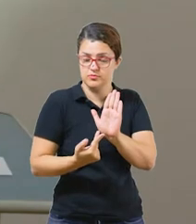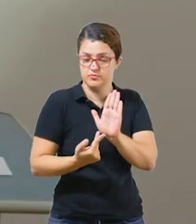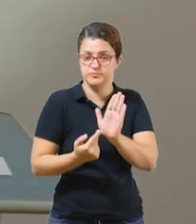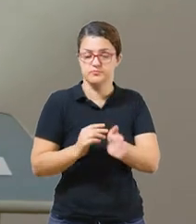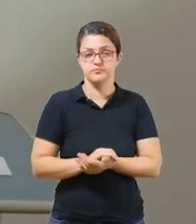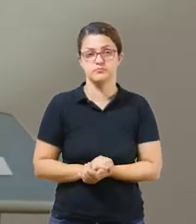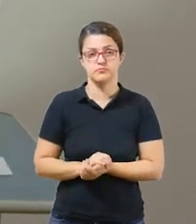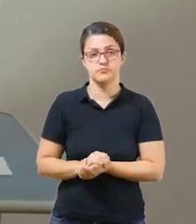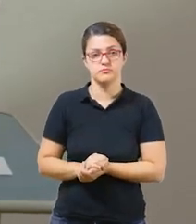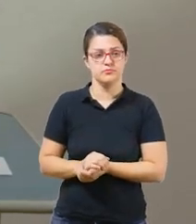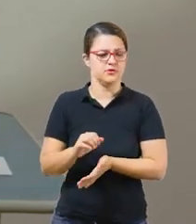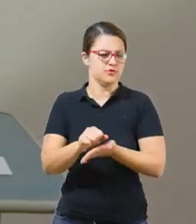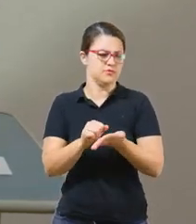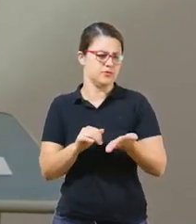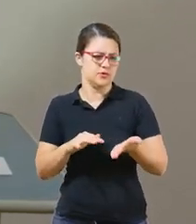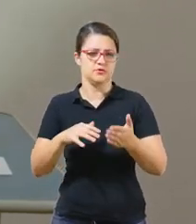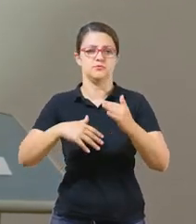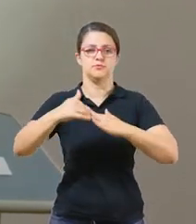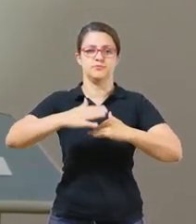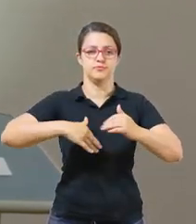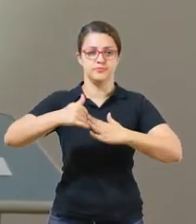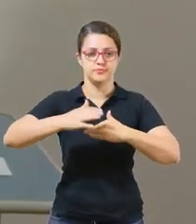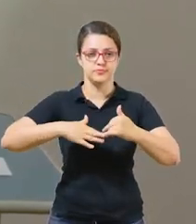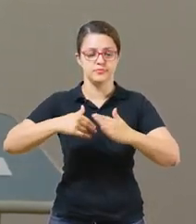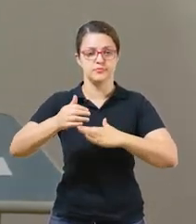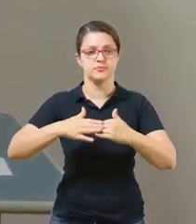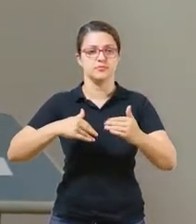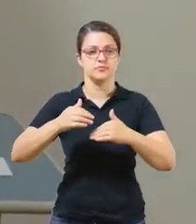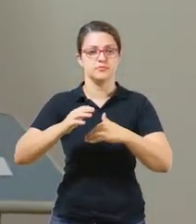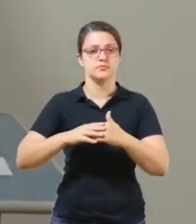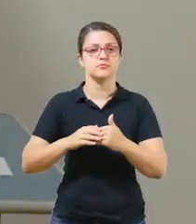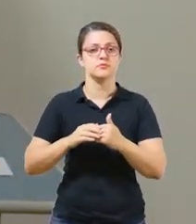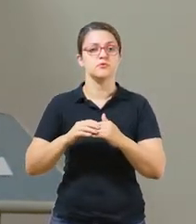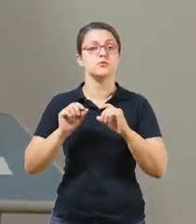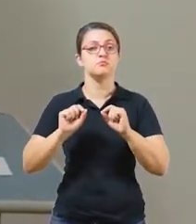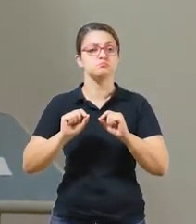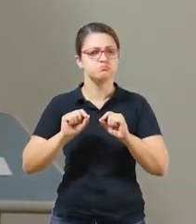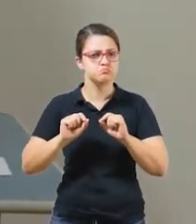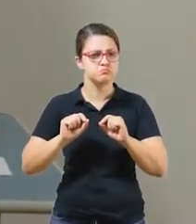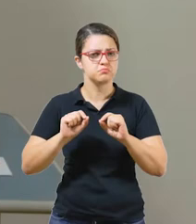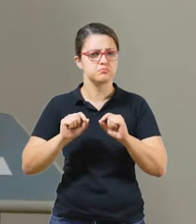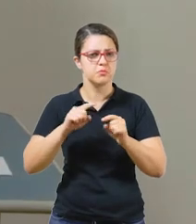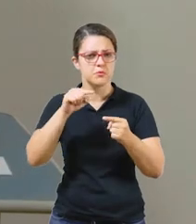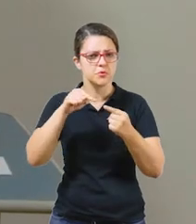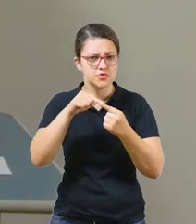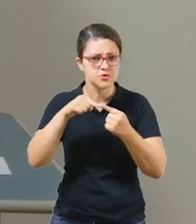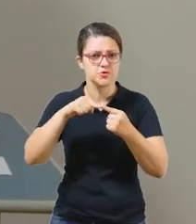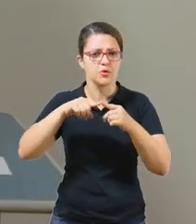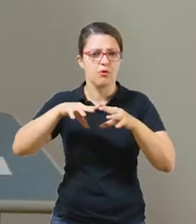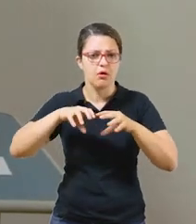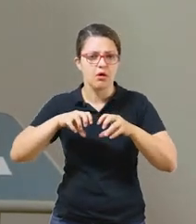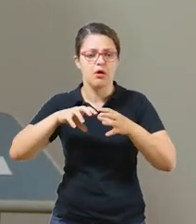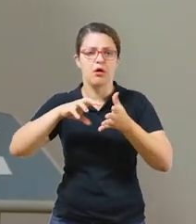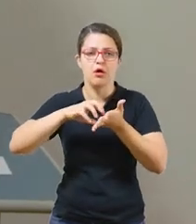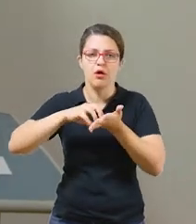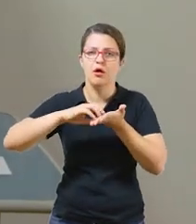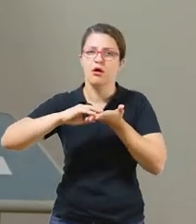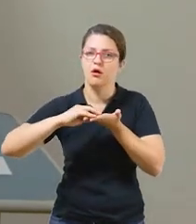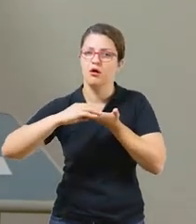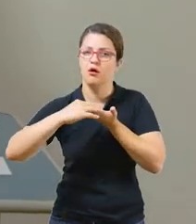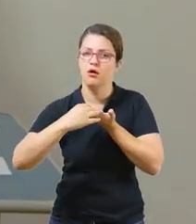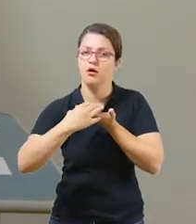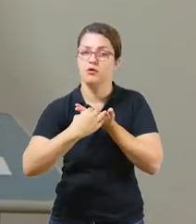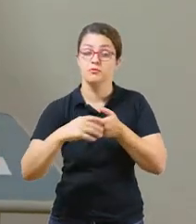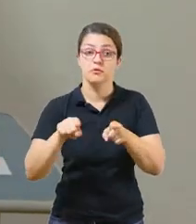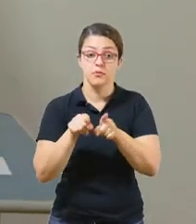Essa é uma atividade muito prática e ela trabalha o tátil e o visual ajudando a criança